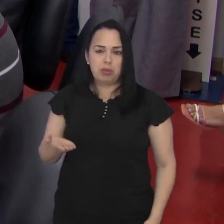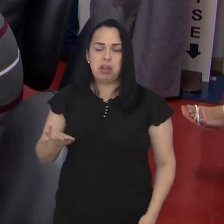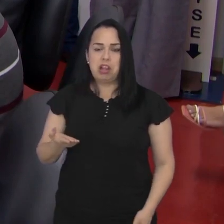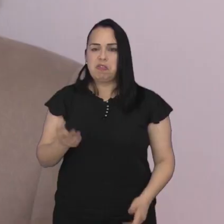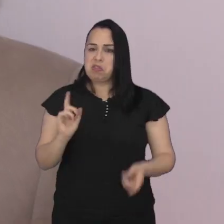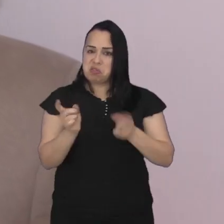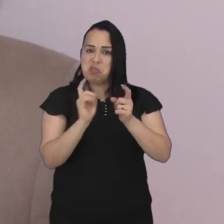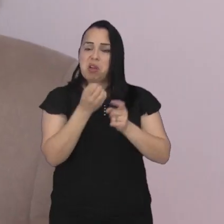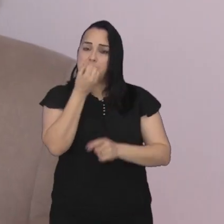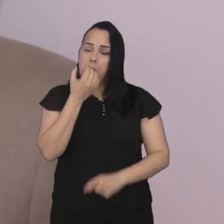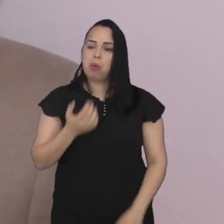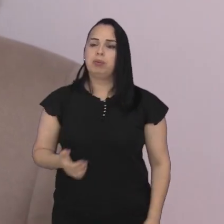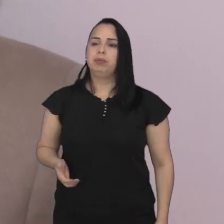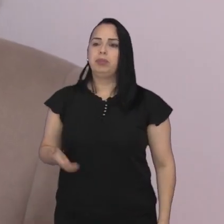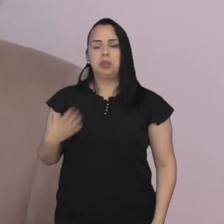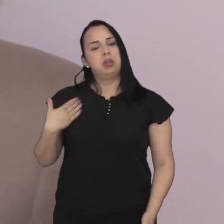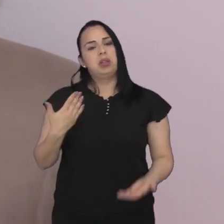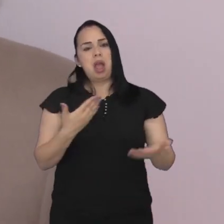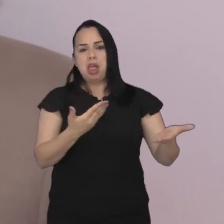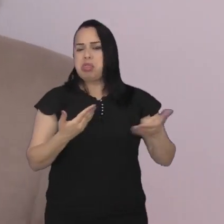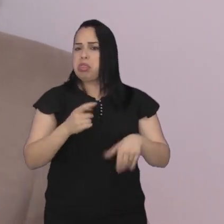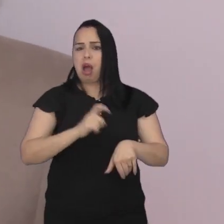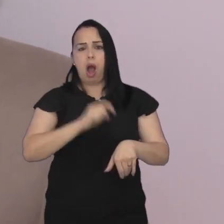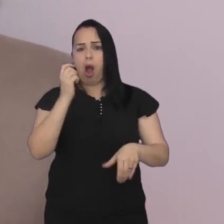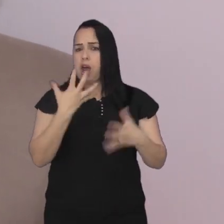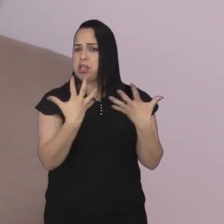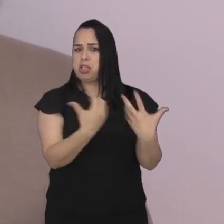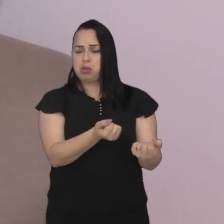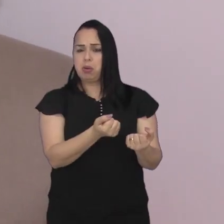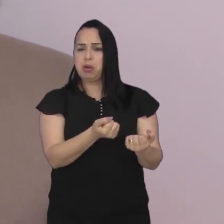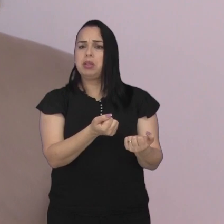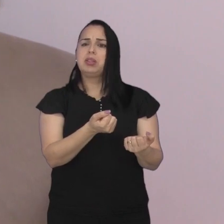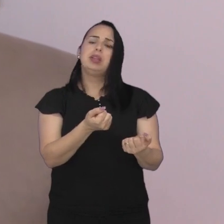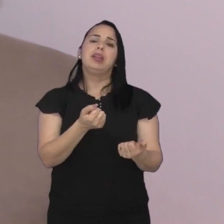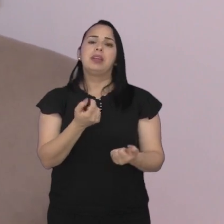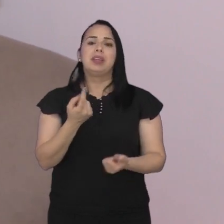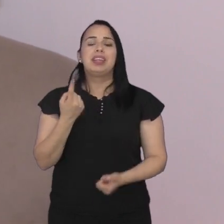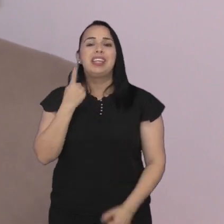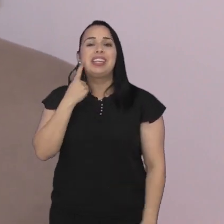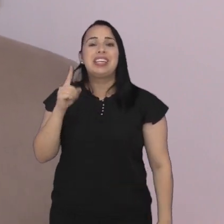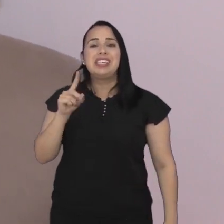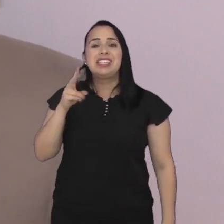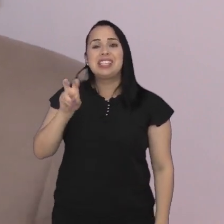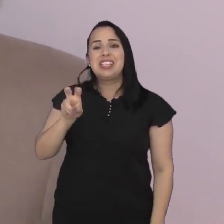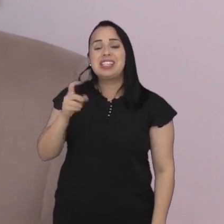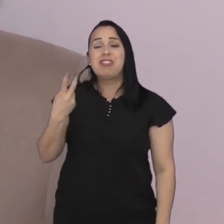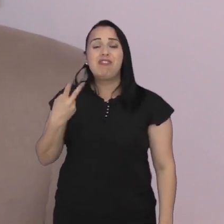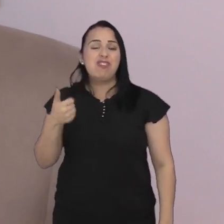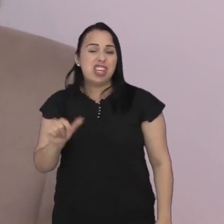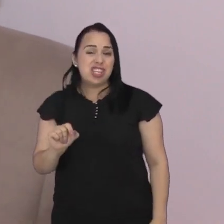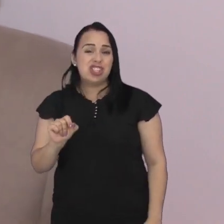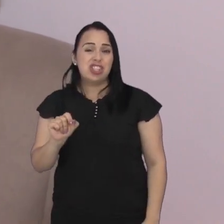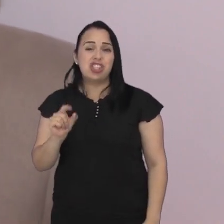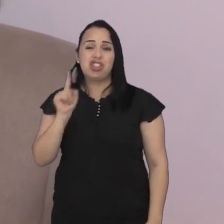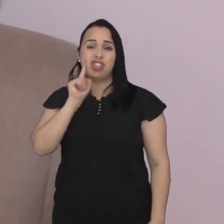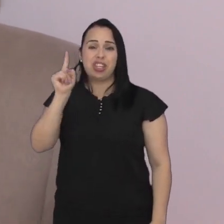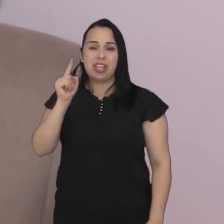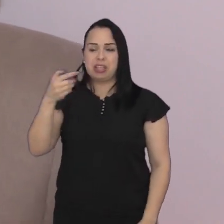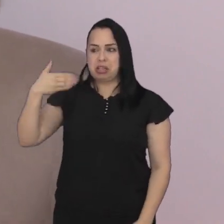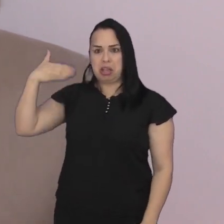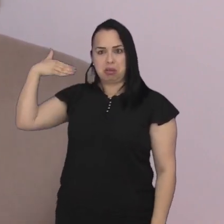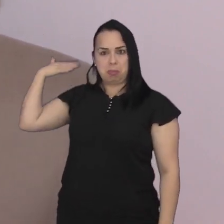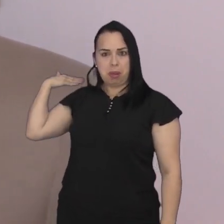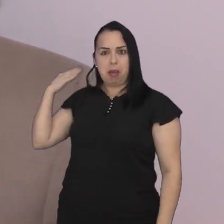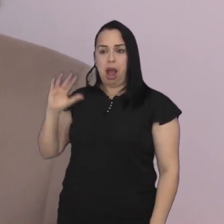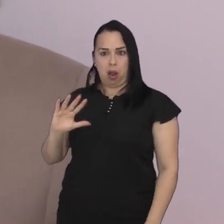produtiva. Fizemos o convite para a EDP, ela aceitou de pronto, viemos aqui, porque esses 15 e 20 dias em São José dos Campos, em nossa cidade,